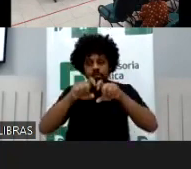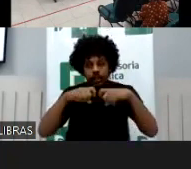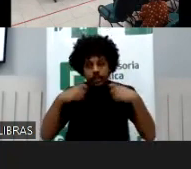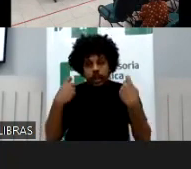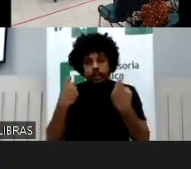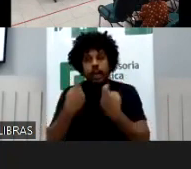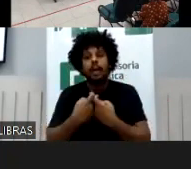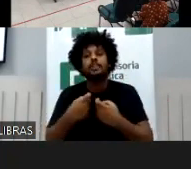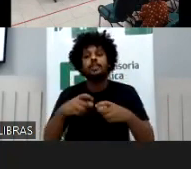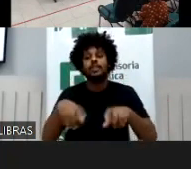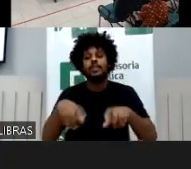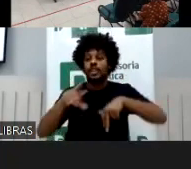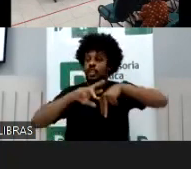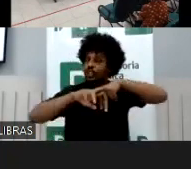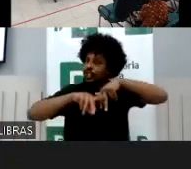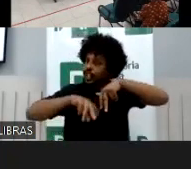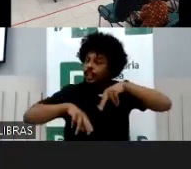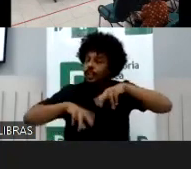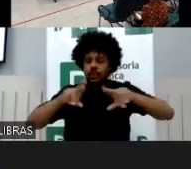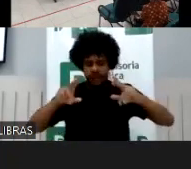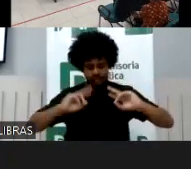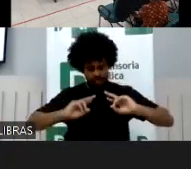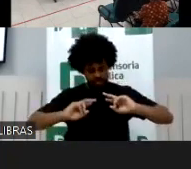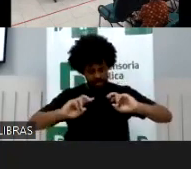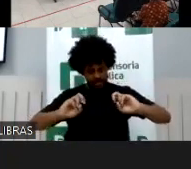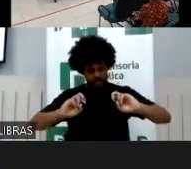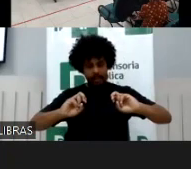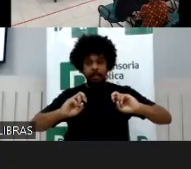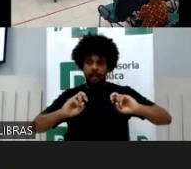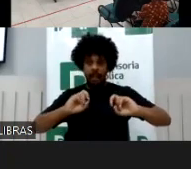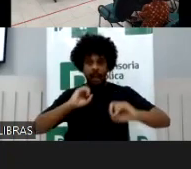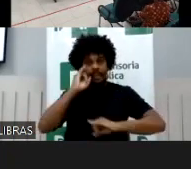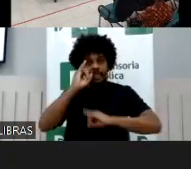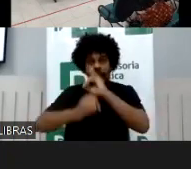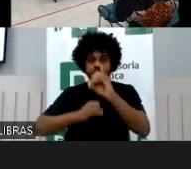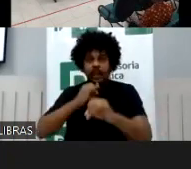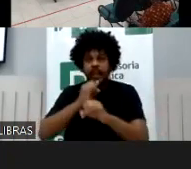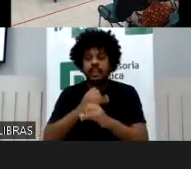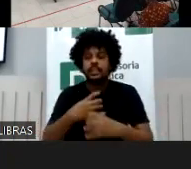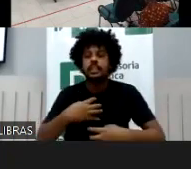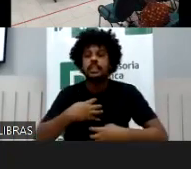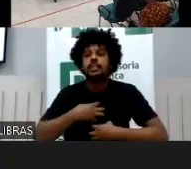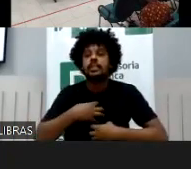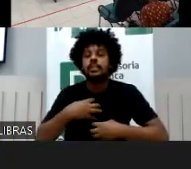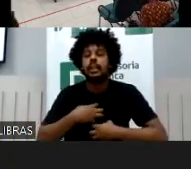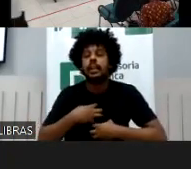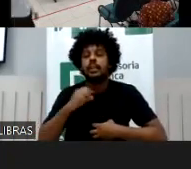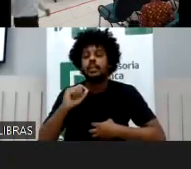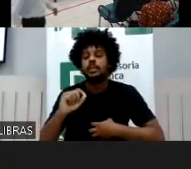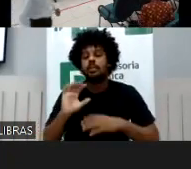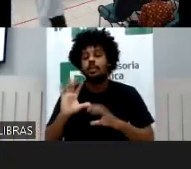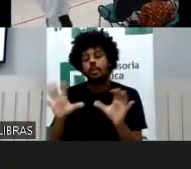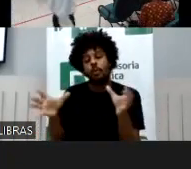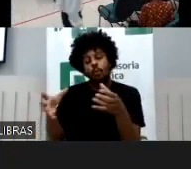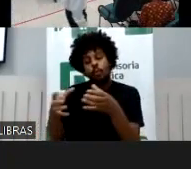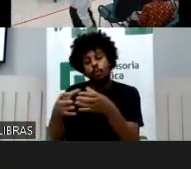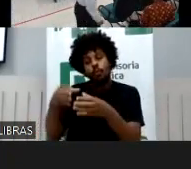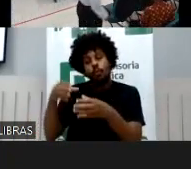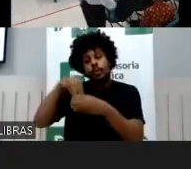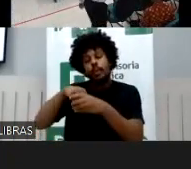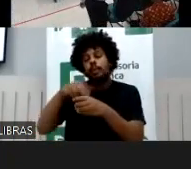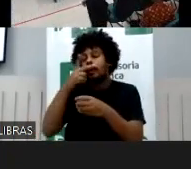normativa, eles encontram no ambiente digital um ambiente para se sentirem em determinados grupos e comunidades